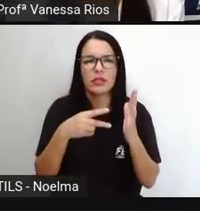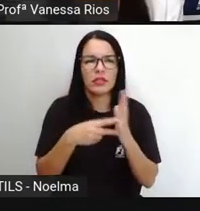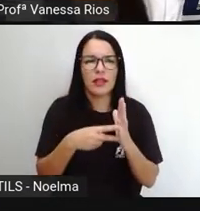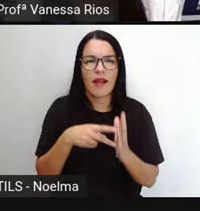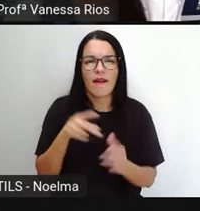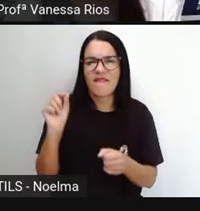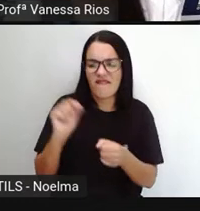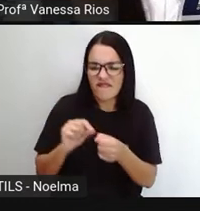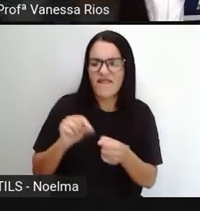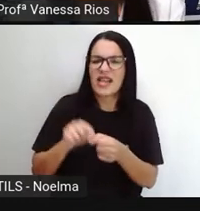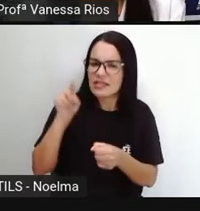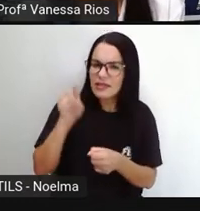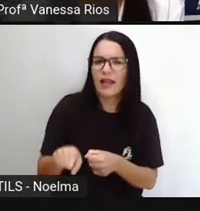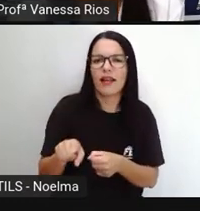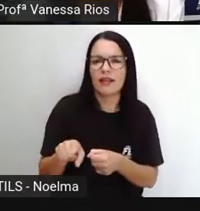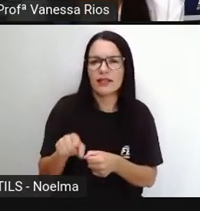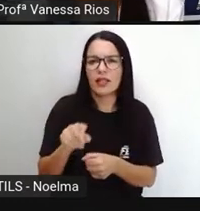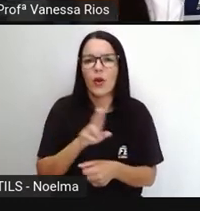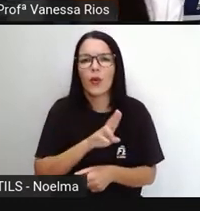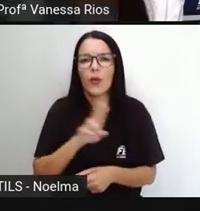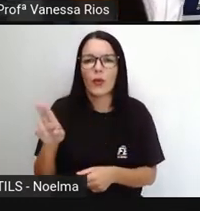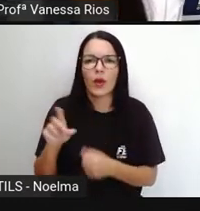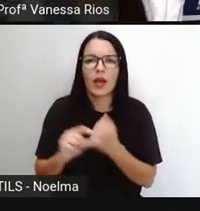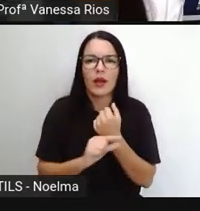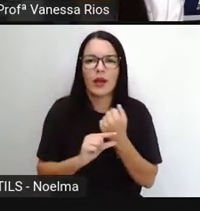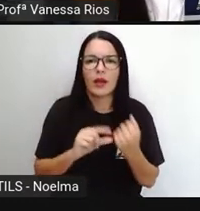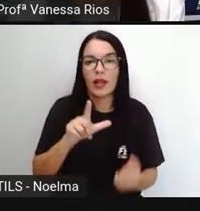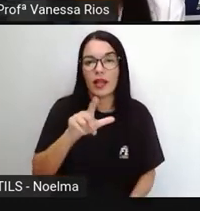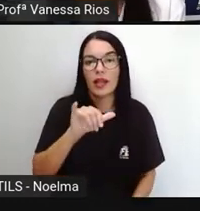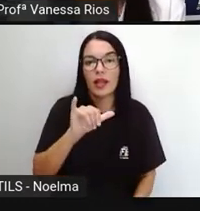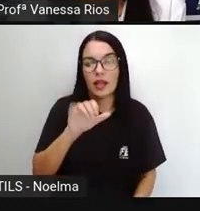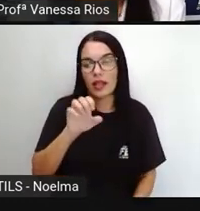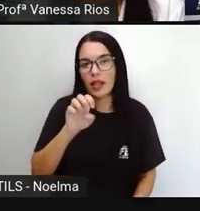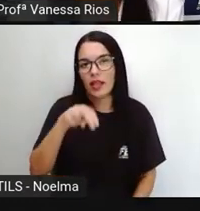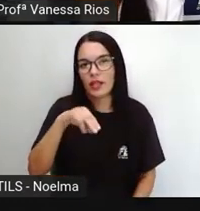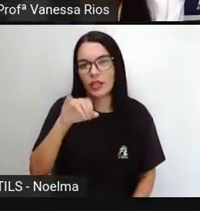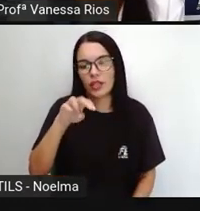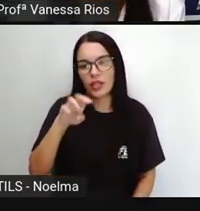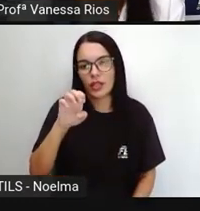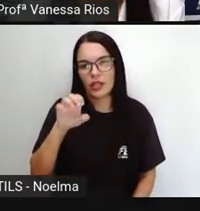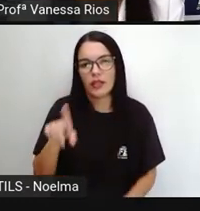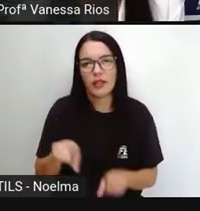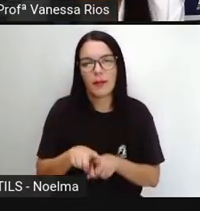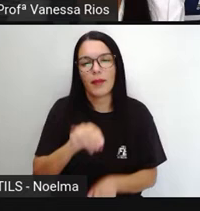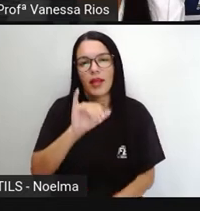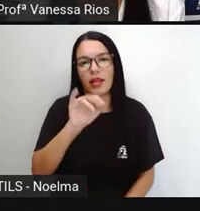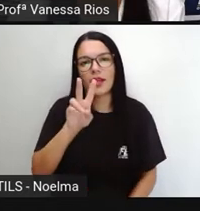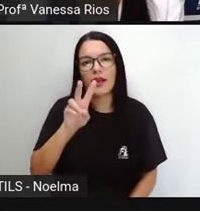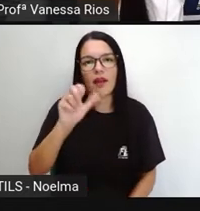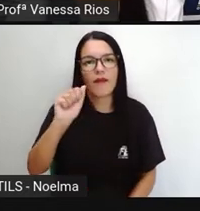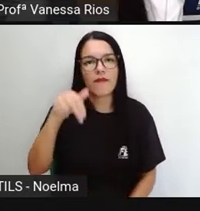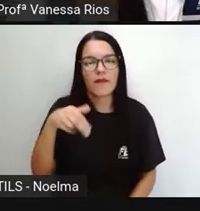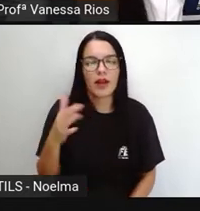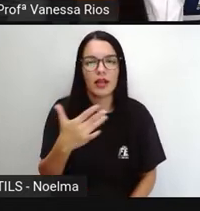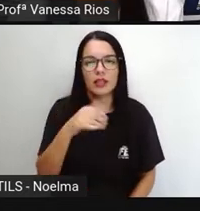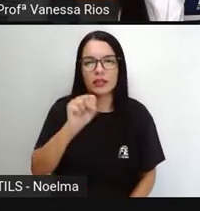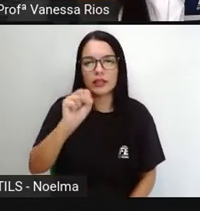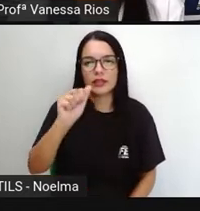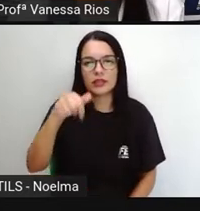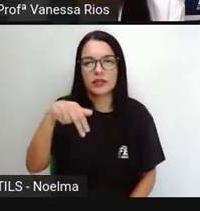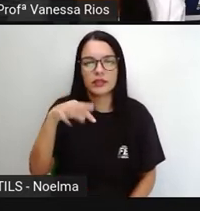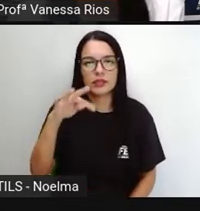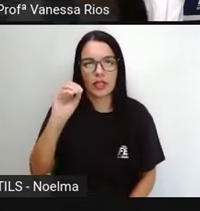Faça Isso, escritas aí por Lenine e também por Ivan Santos, normalmente interpretada por